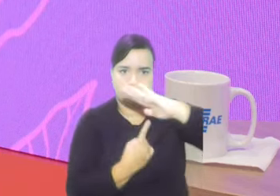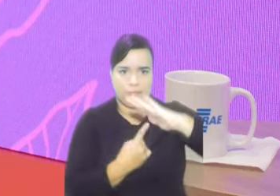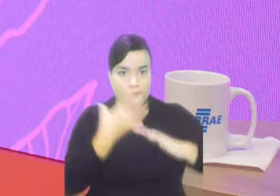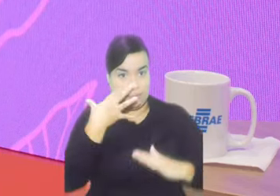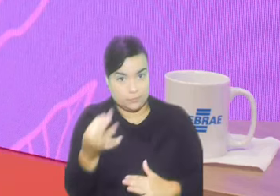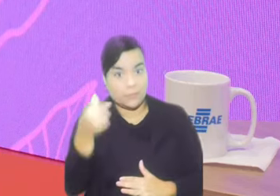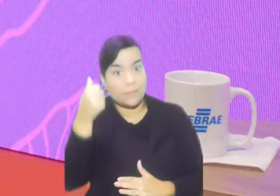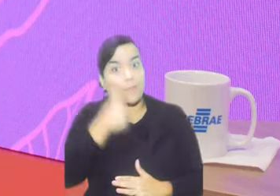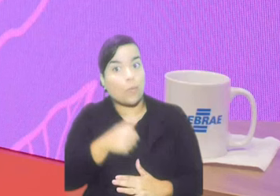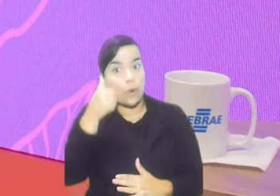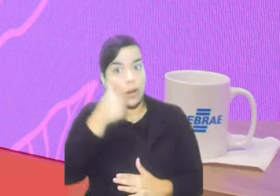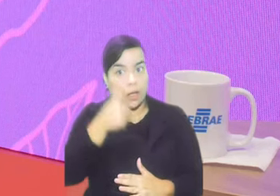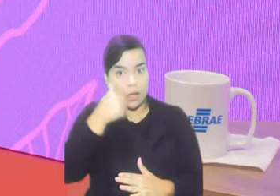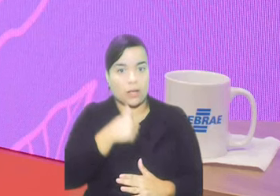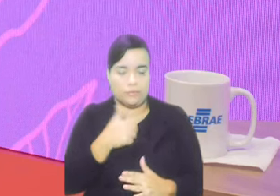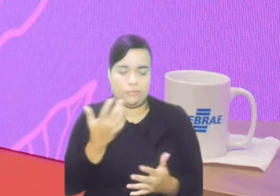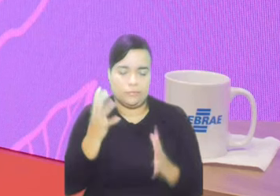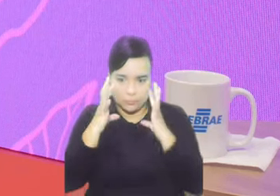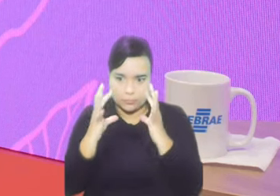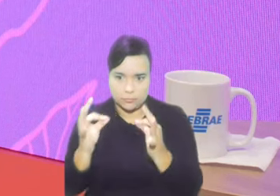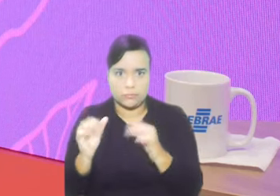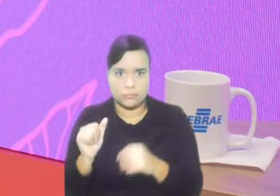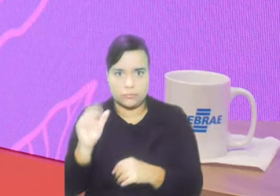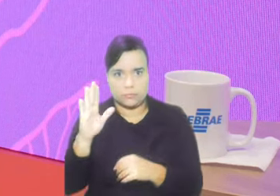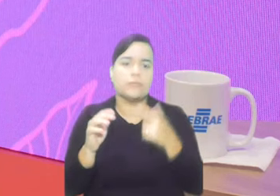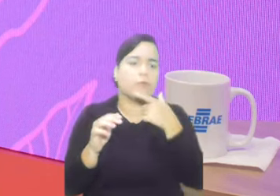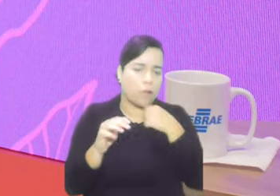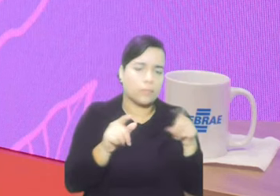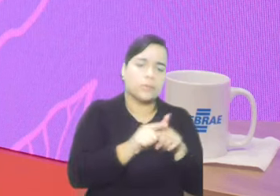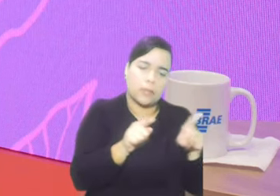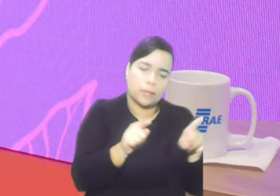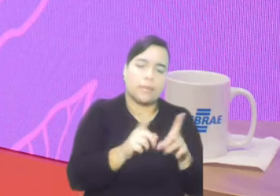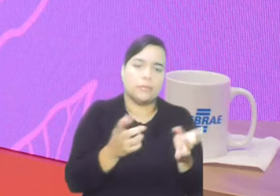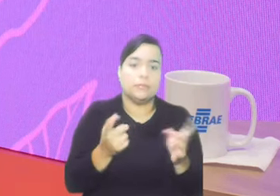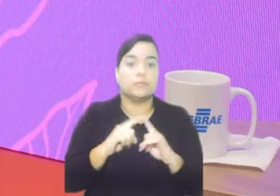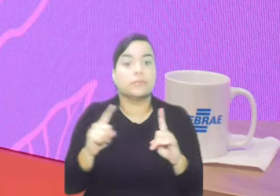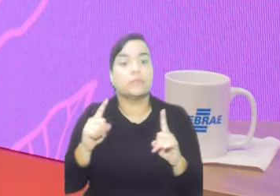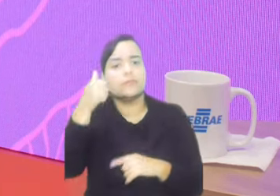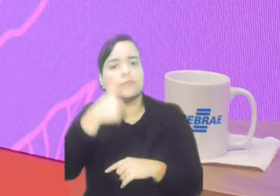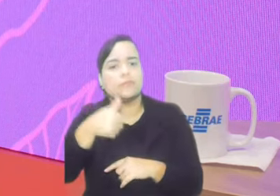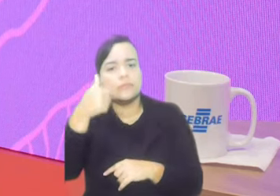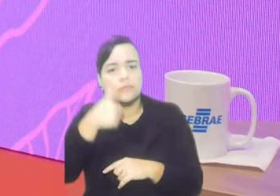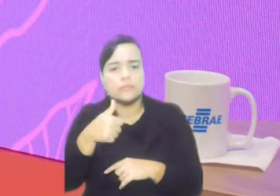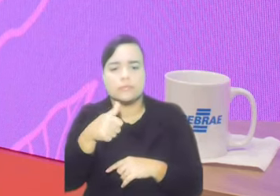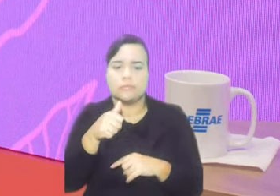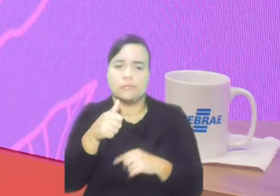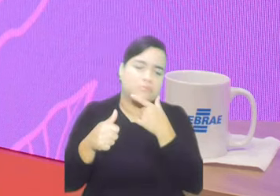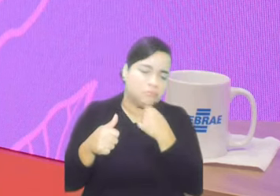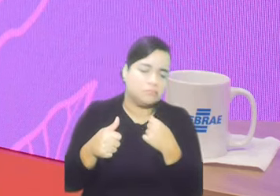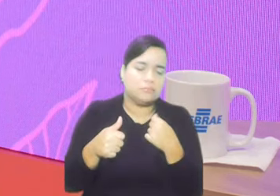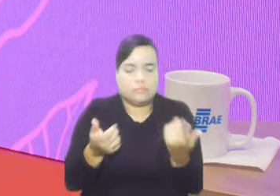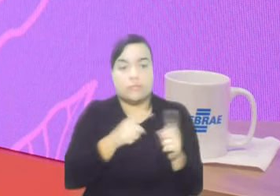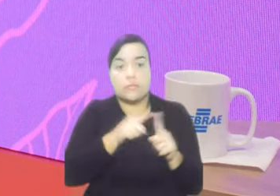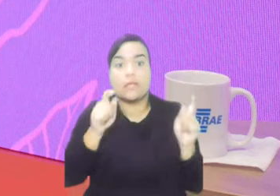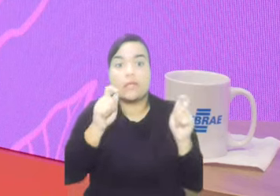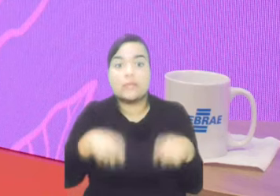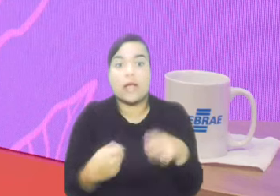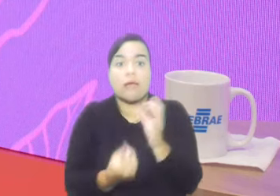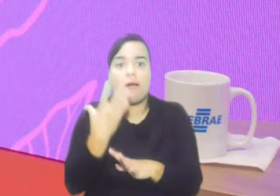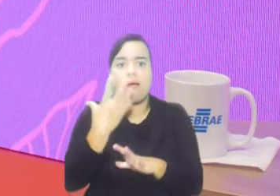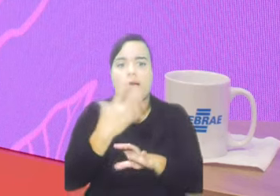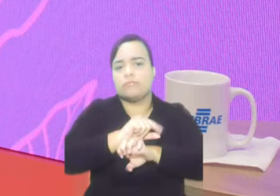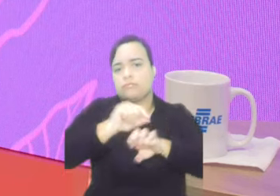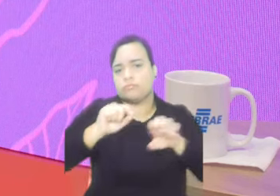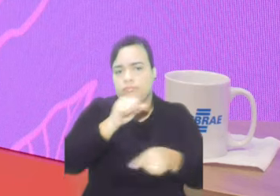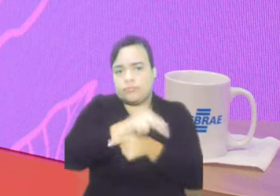como a gente fala, traz muito aqui a ótica, a perspectiva da mulher, mas também para o refugiado, possa empreender,